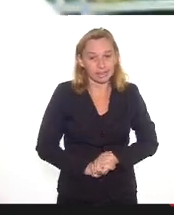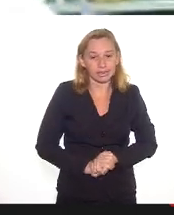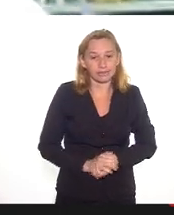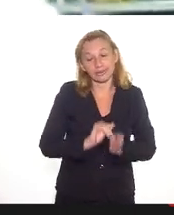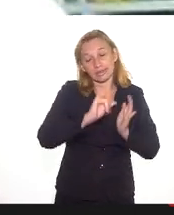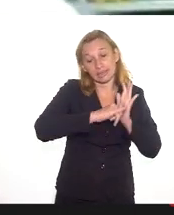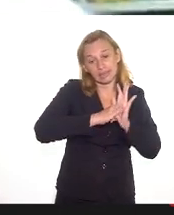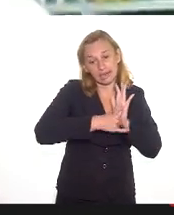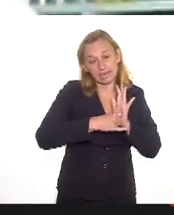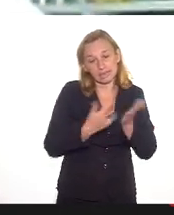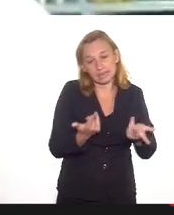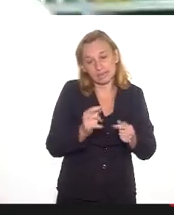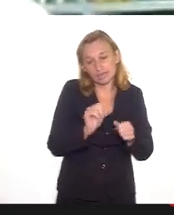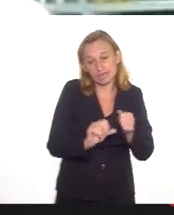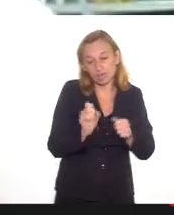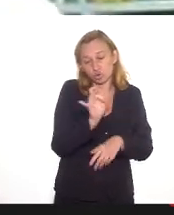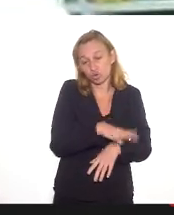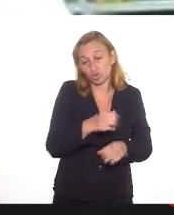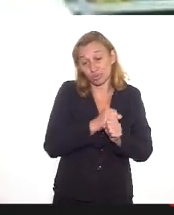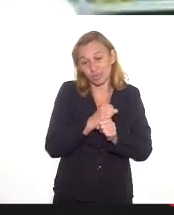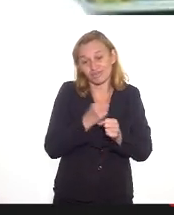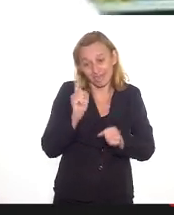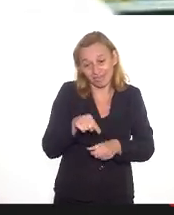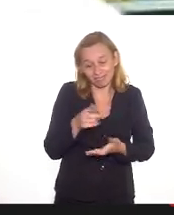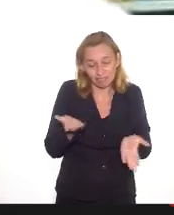editais que foram feitos nos últimos anos,